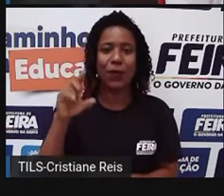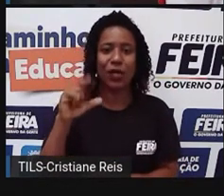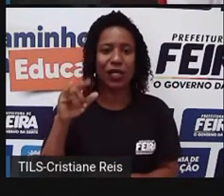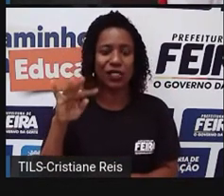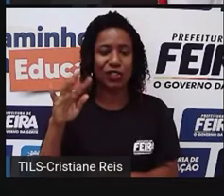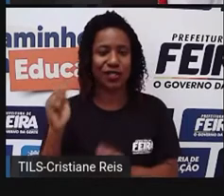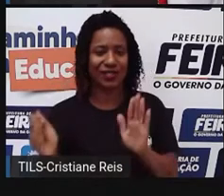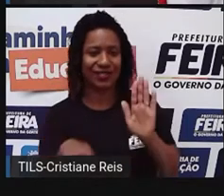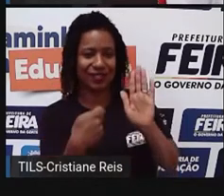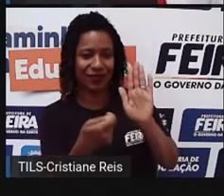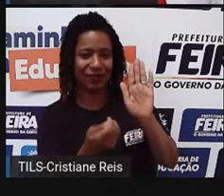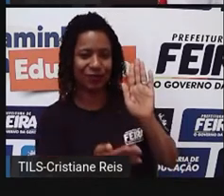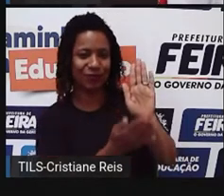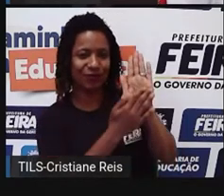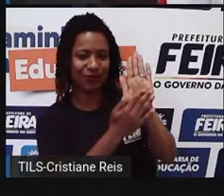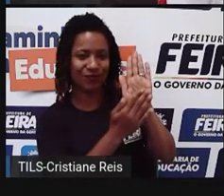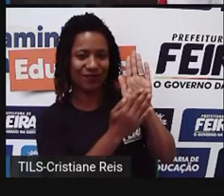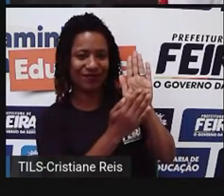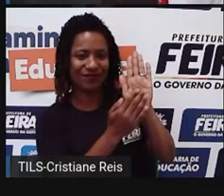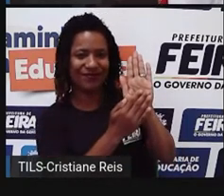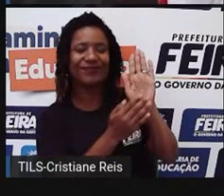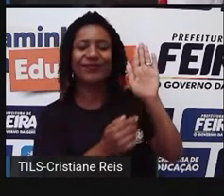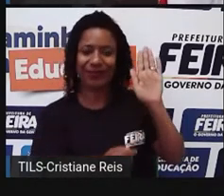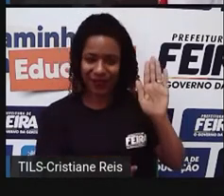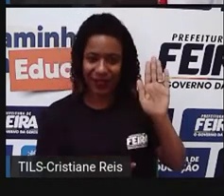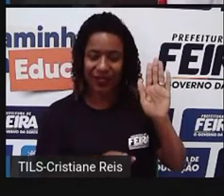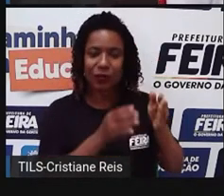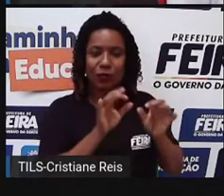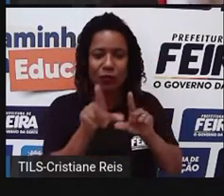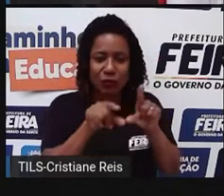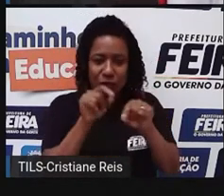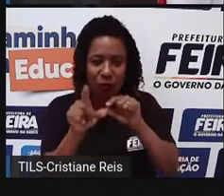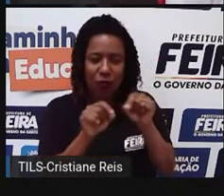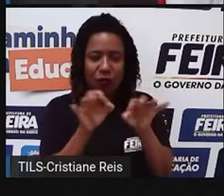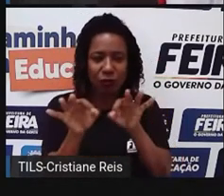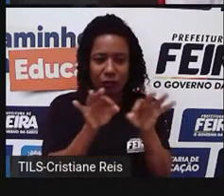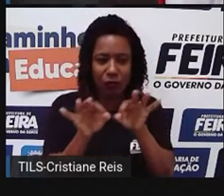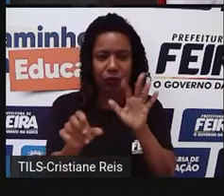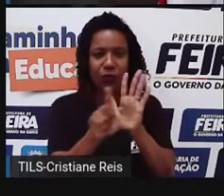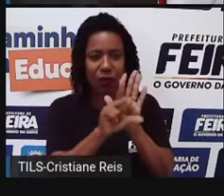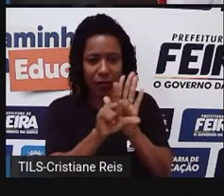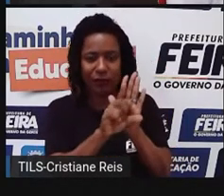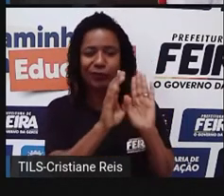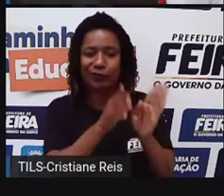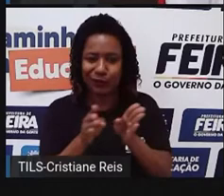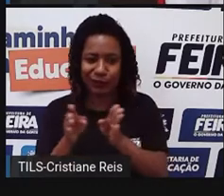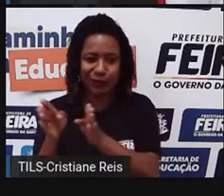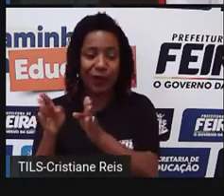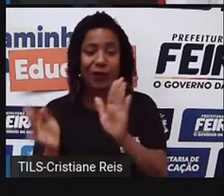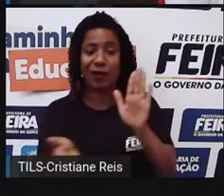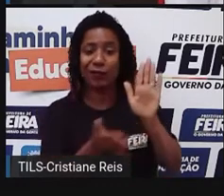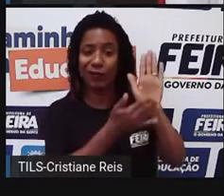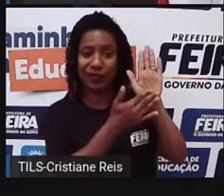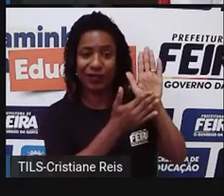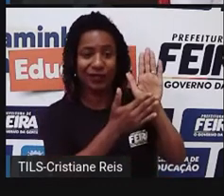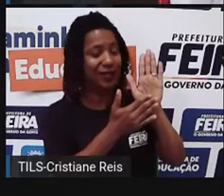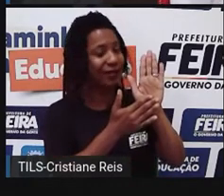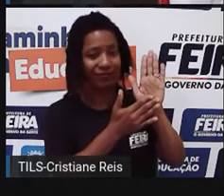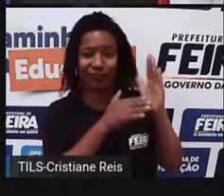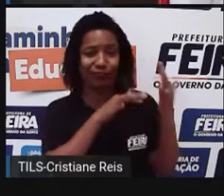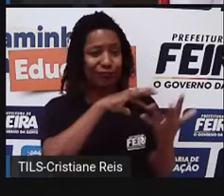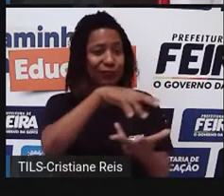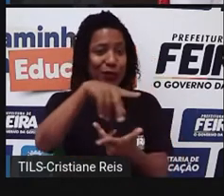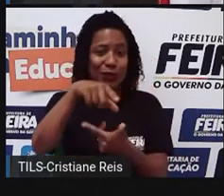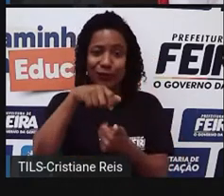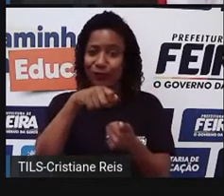planejamento, né, essas organizações, essas leis, porque a política está em tudo, né, gente. Então, vamos entender como é